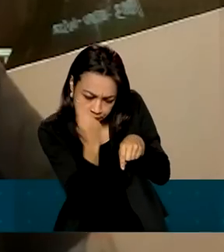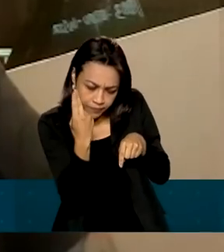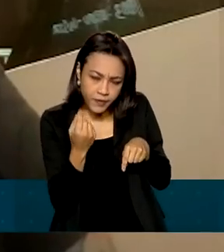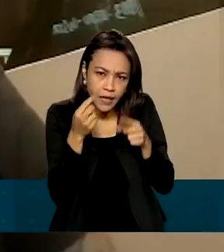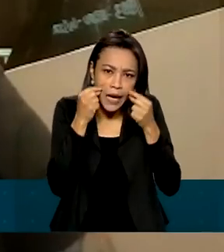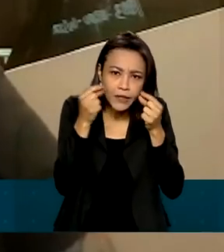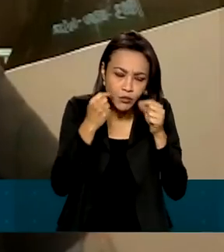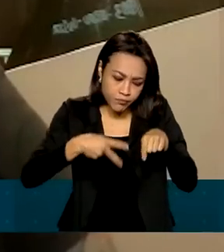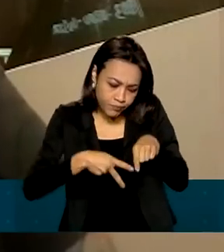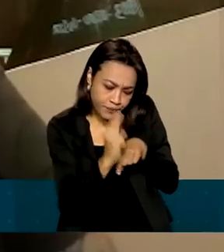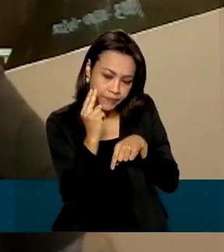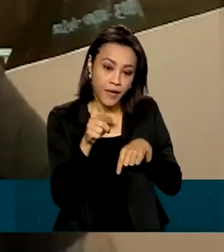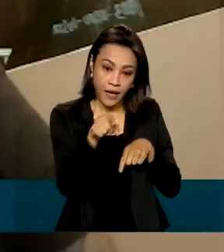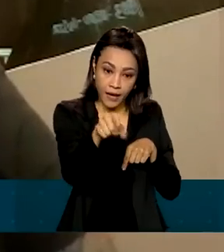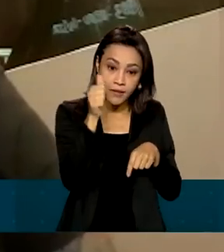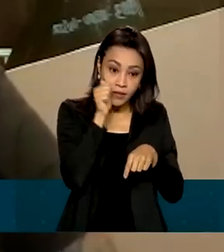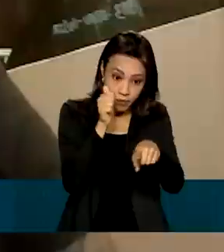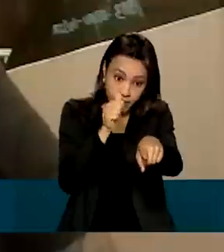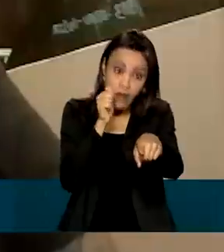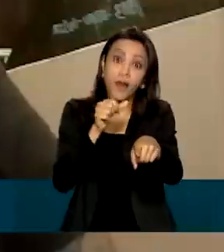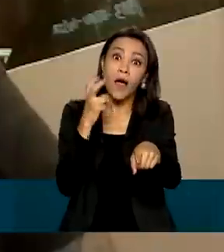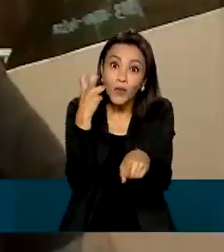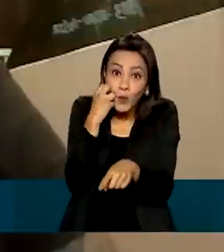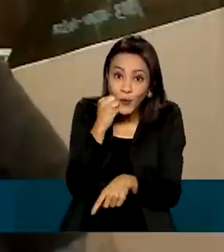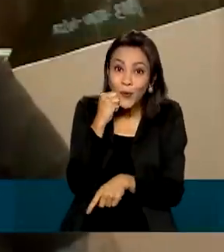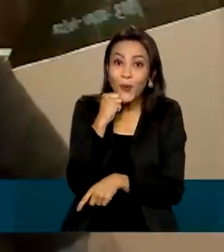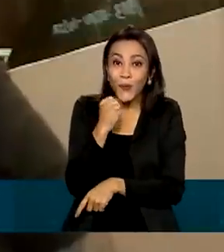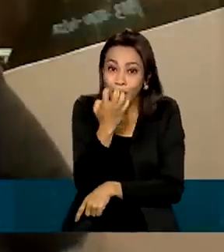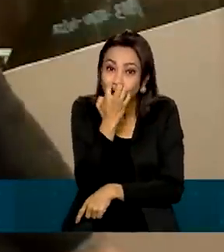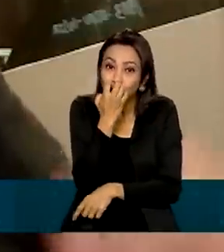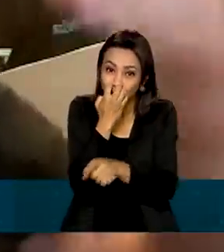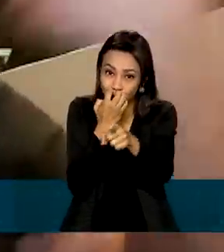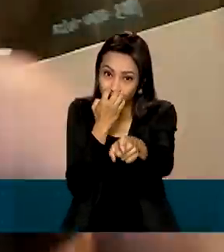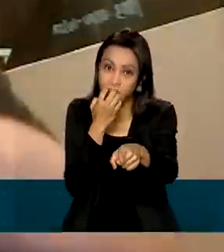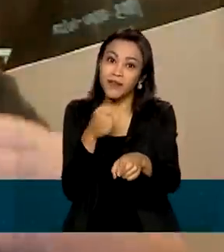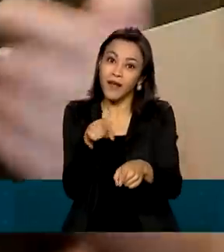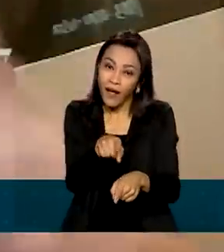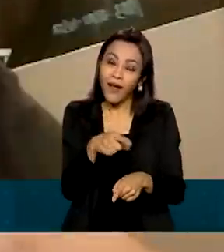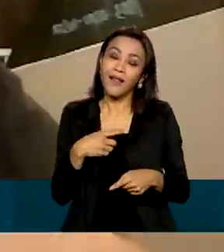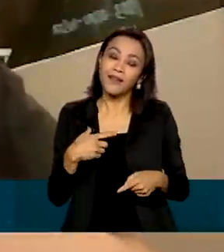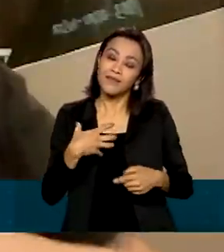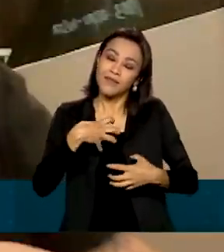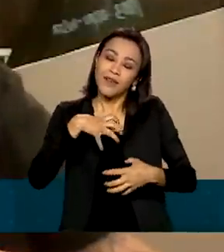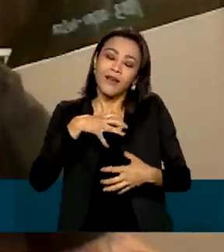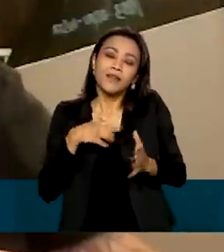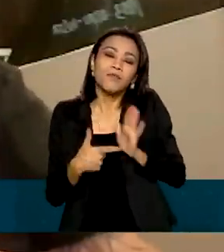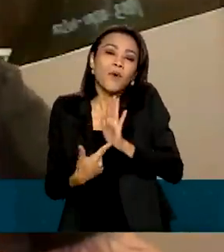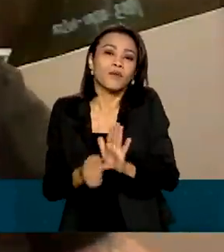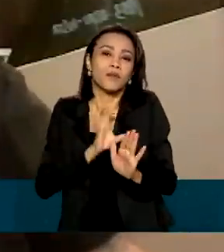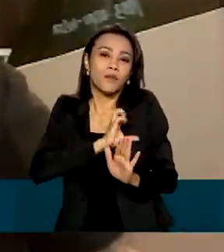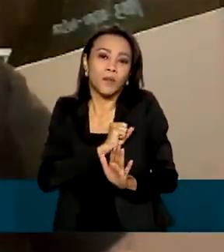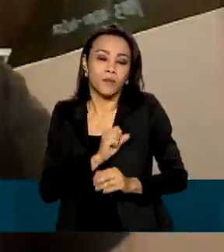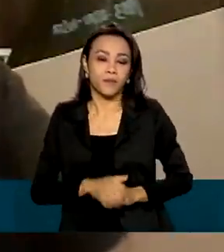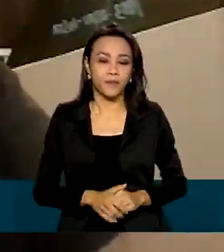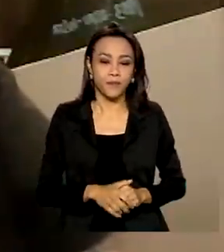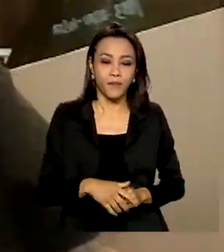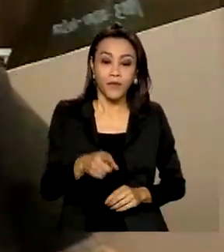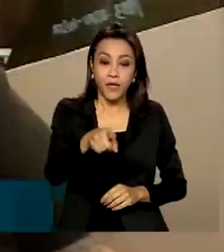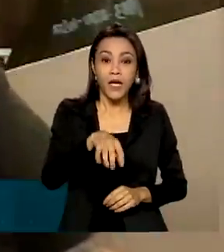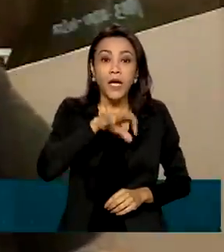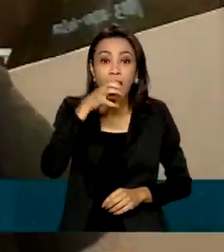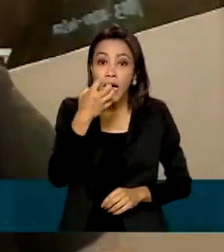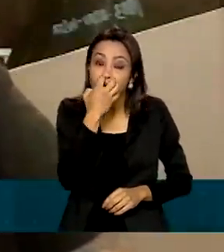Deise adotou uma cachorrinha da ONG ProAnima. Para ela, a adoção é um ato de amor. Animais são seres